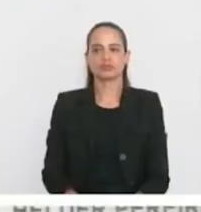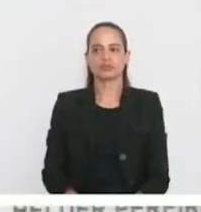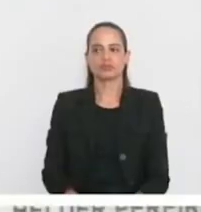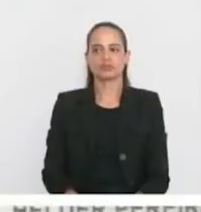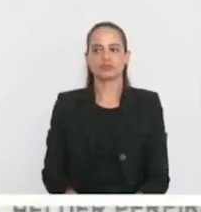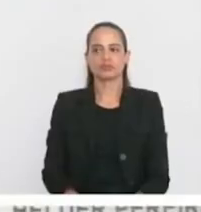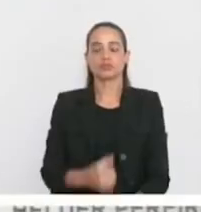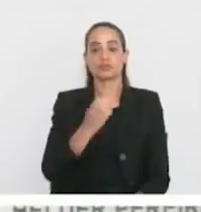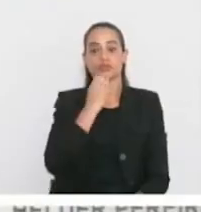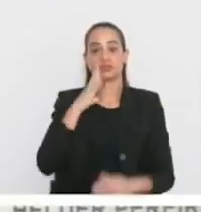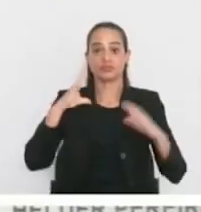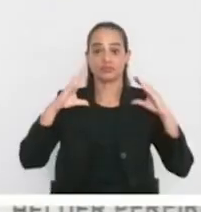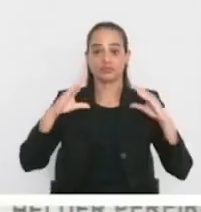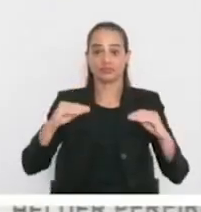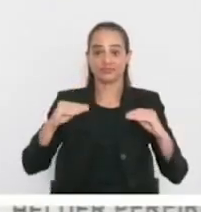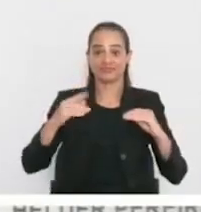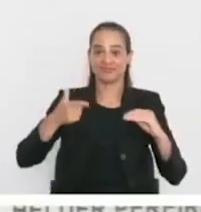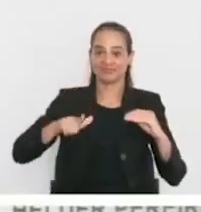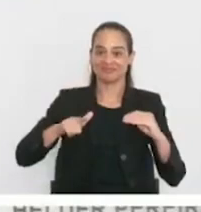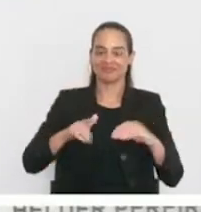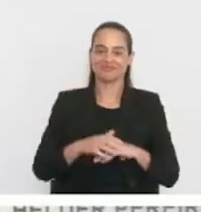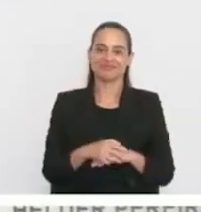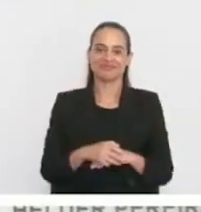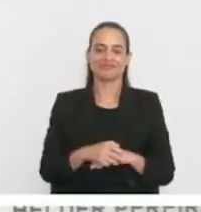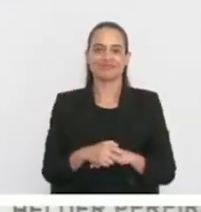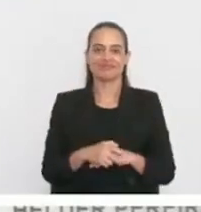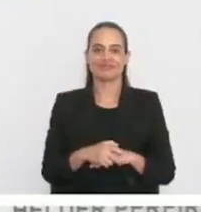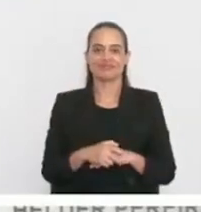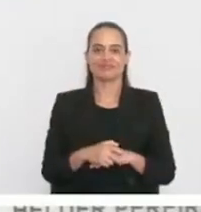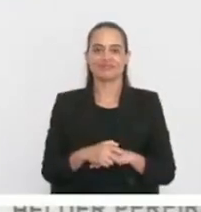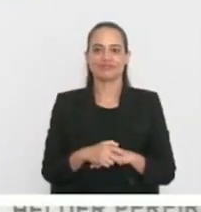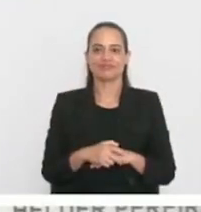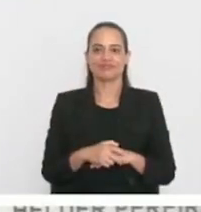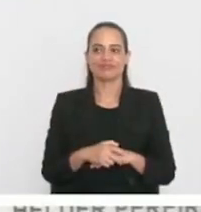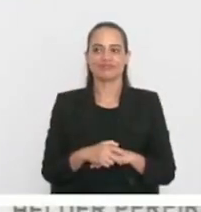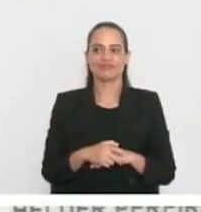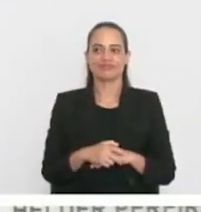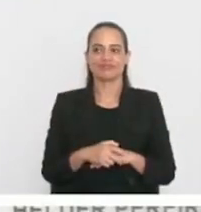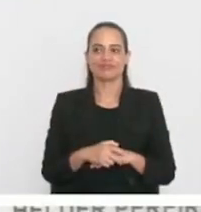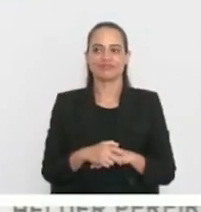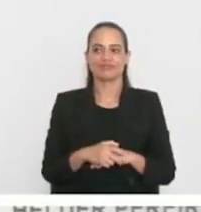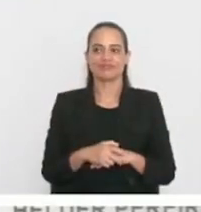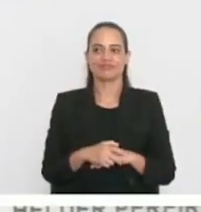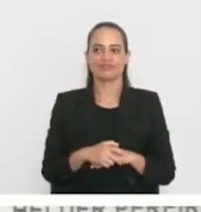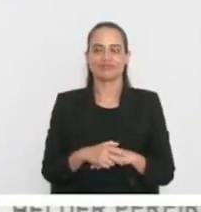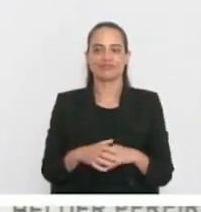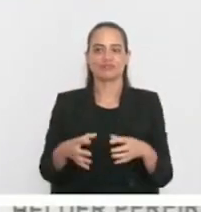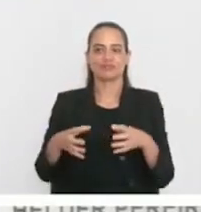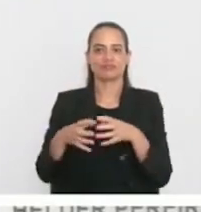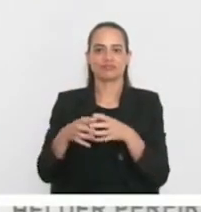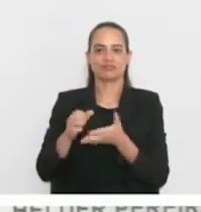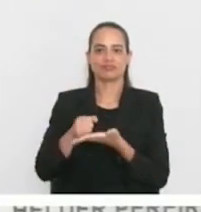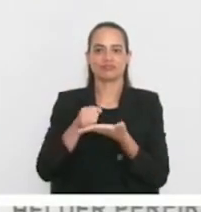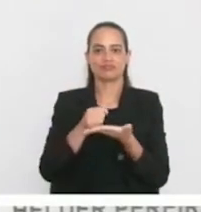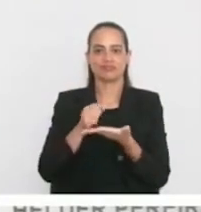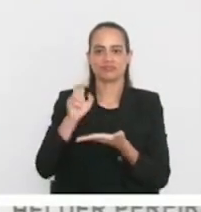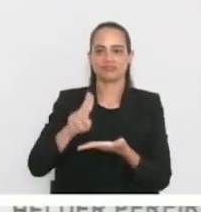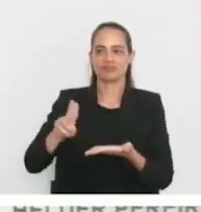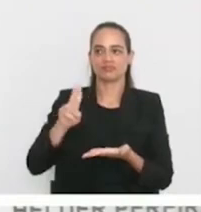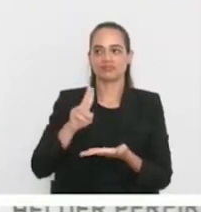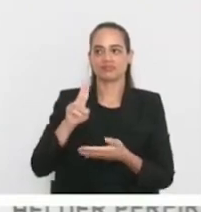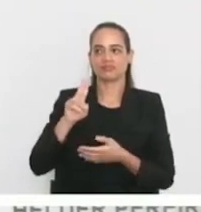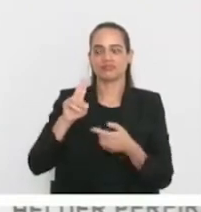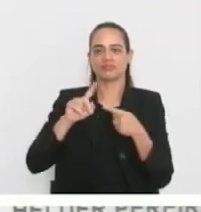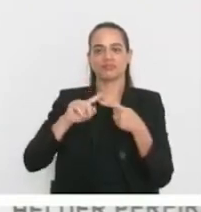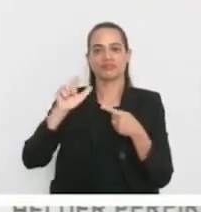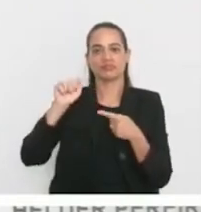Boa noite, senhores, novamente. Em nome da minha assessoria, Adriana e